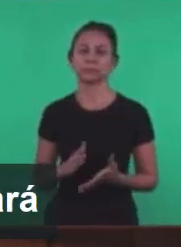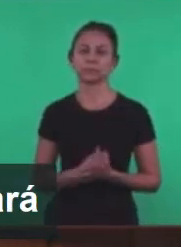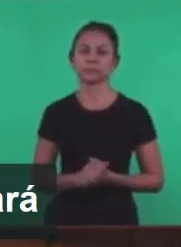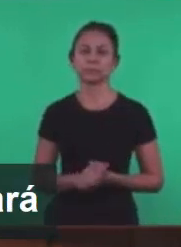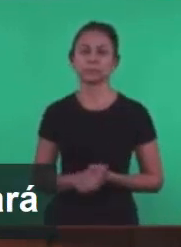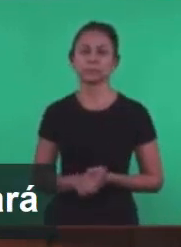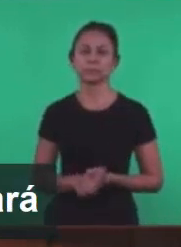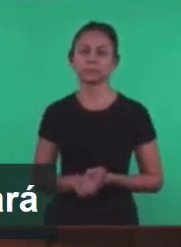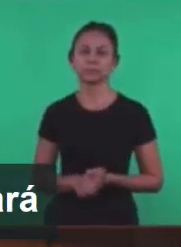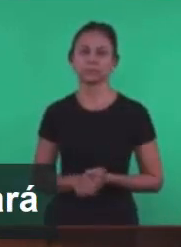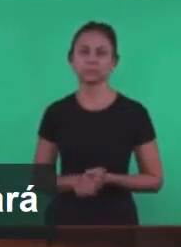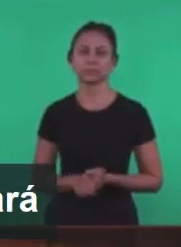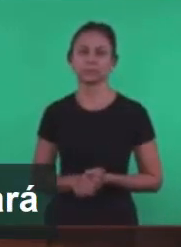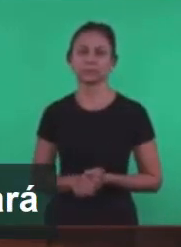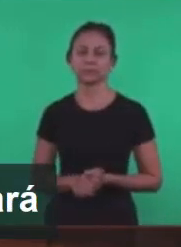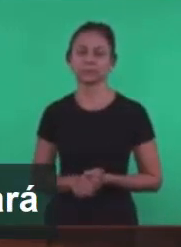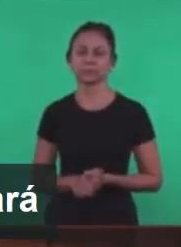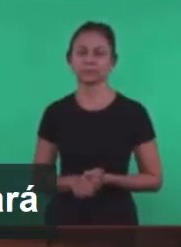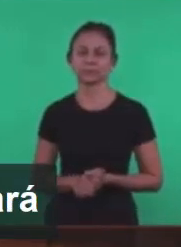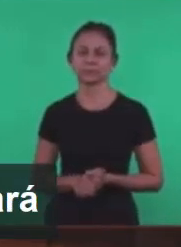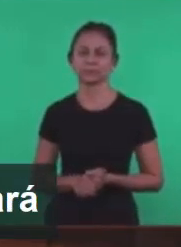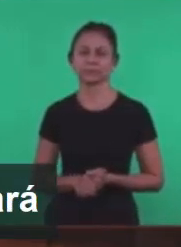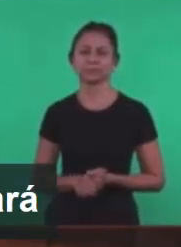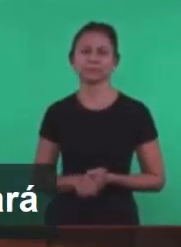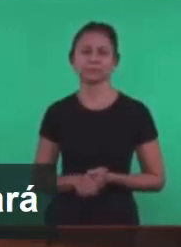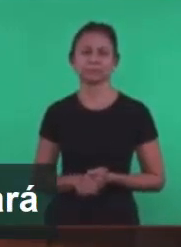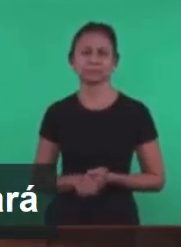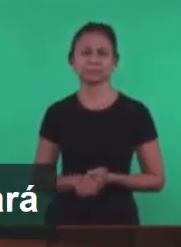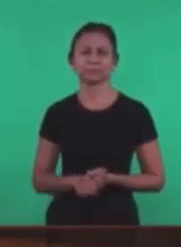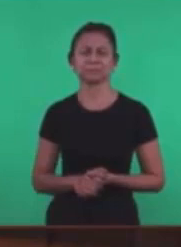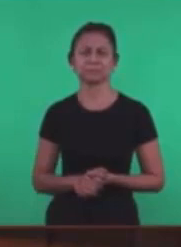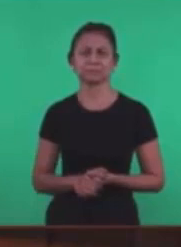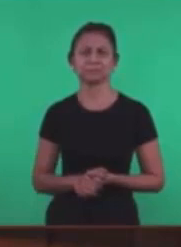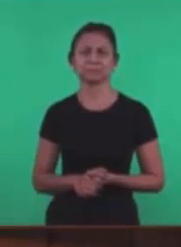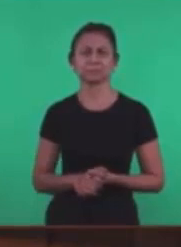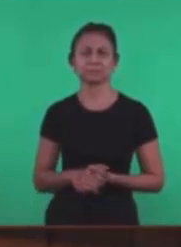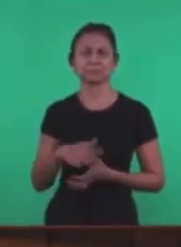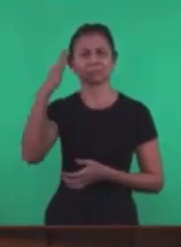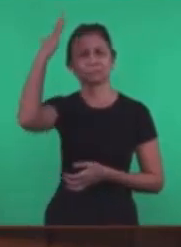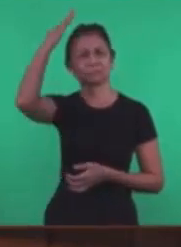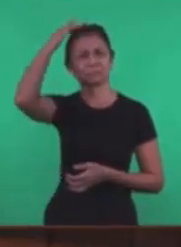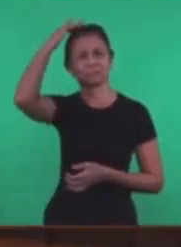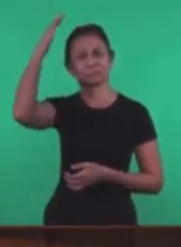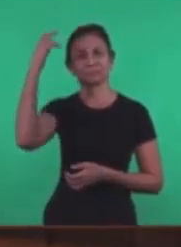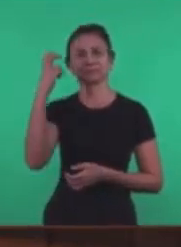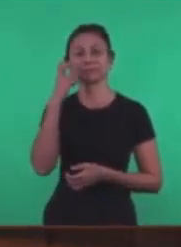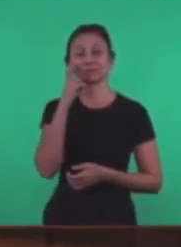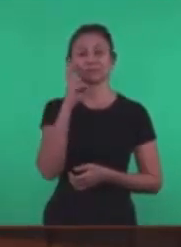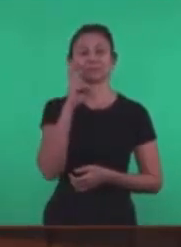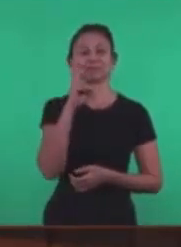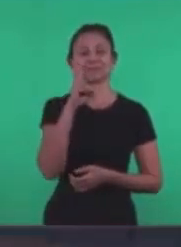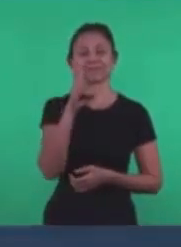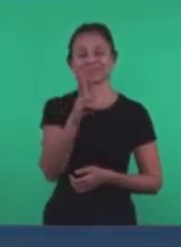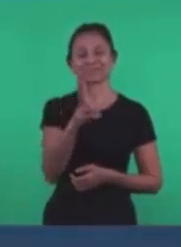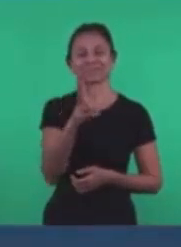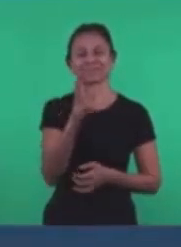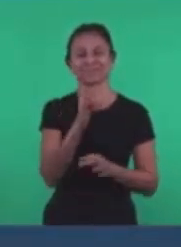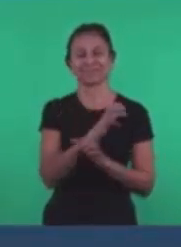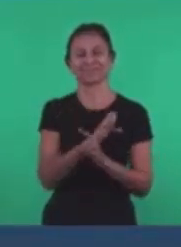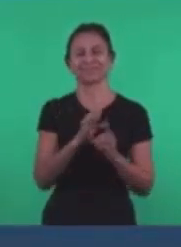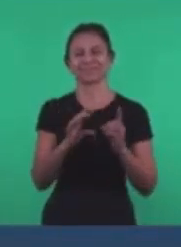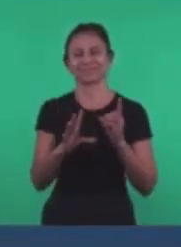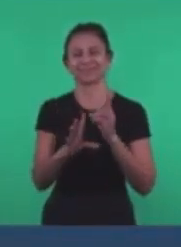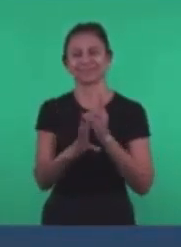São Sebastião Da Boa Vista Do Pará Estão assistindo Conosco aqui A escola